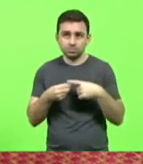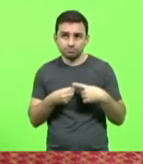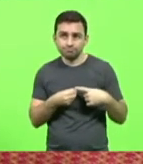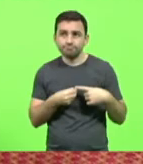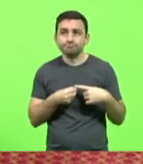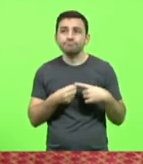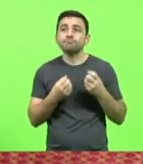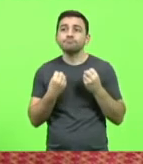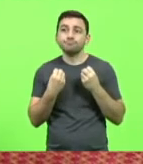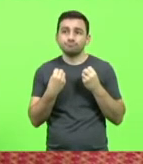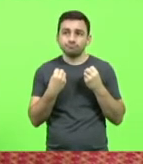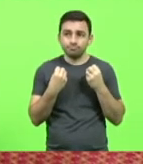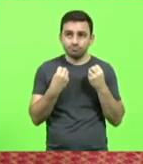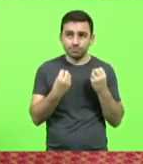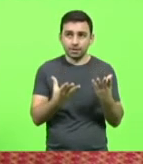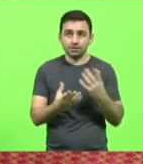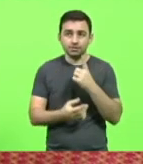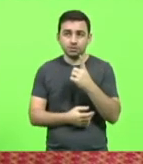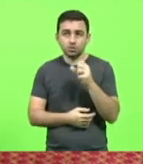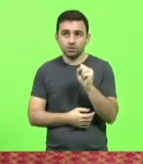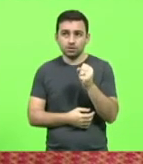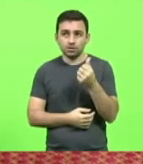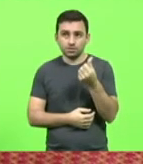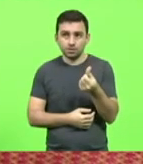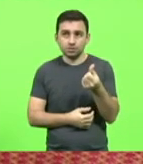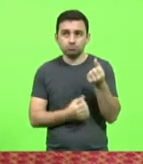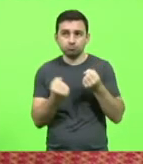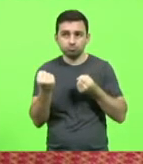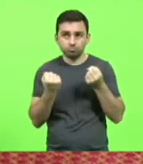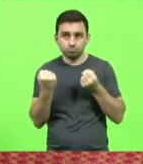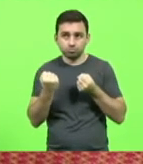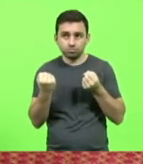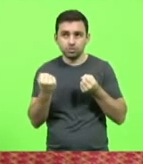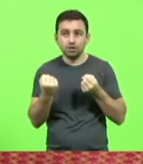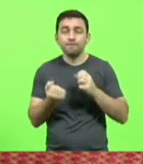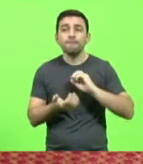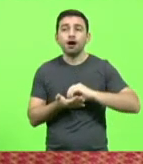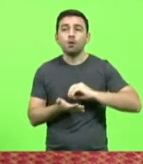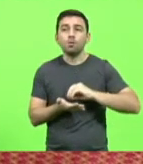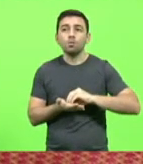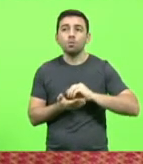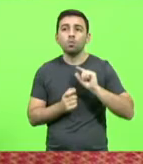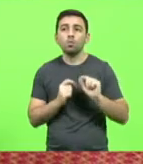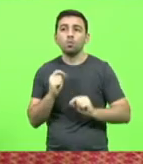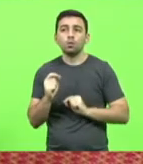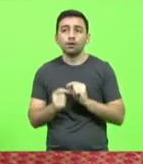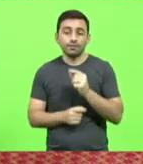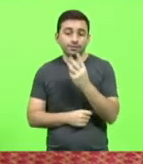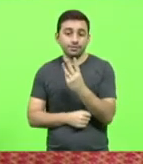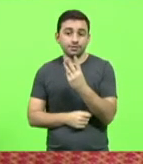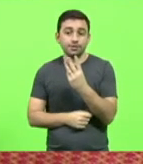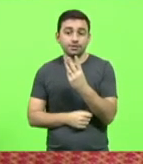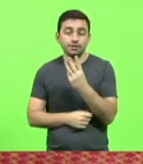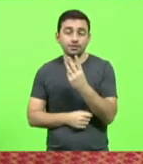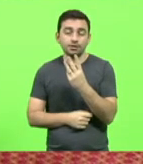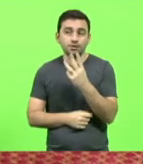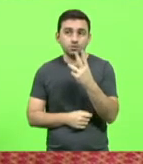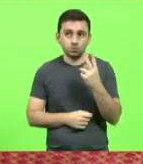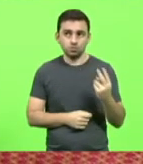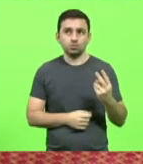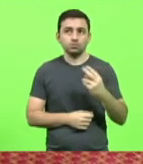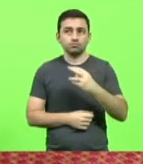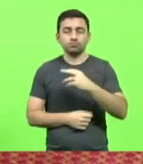186 viaturas. Ainda falta mais um lote de 32 viaturas para a Polícia Militar.